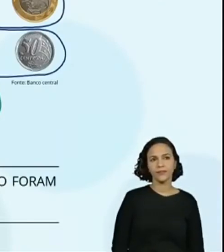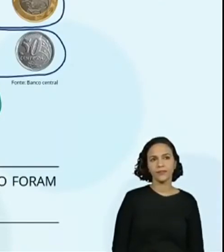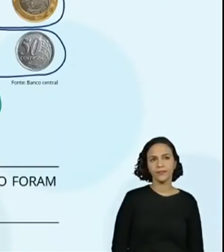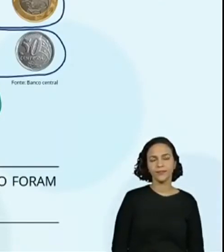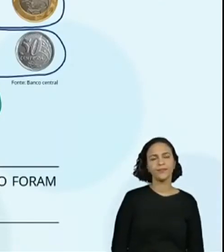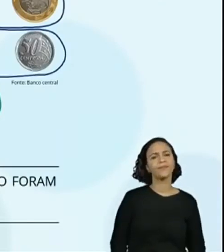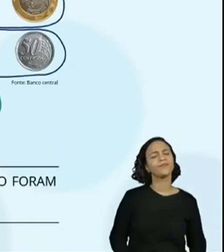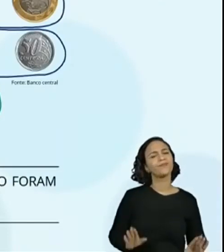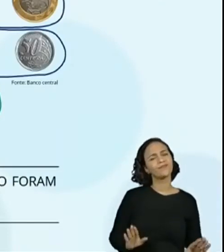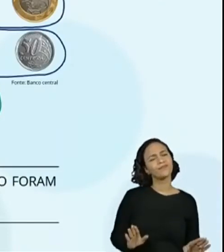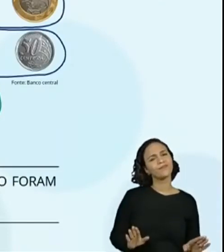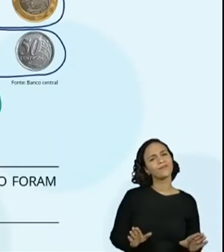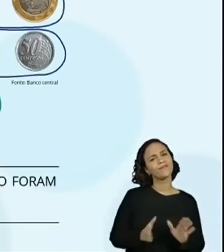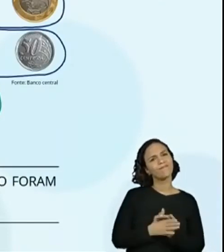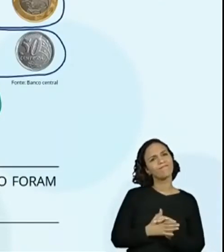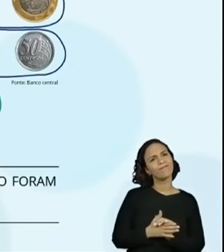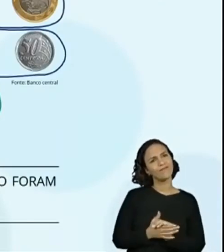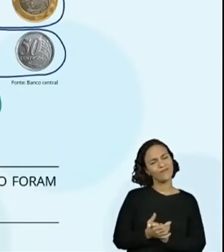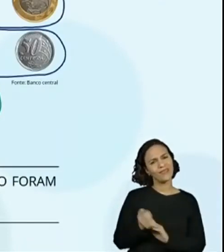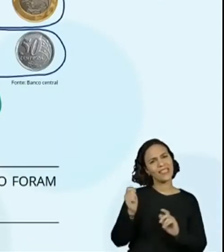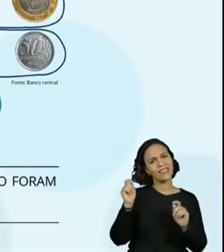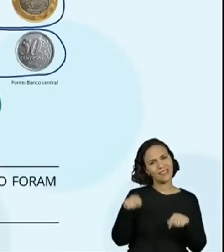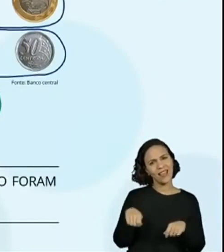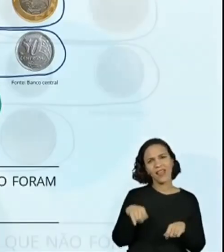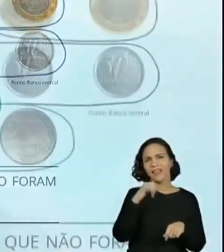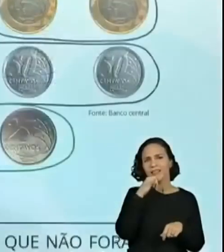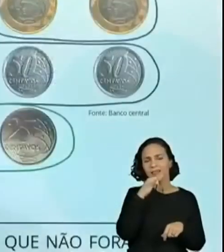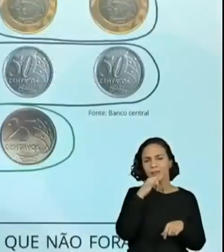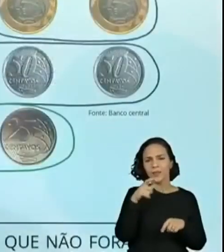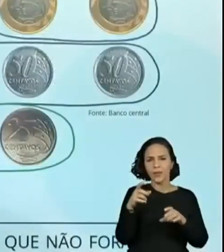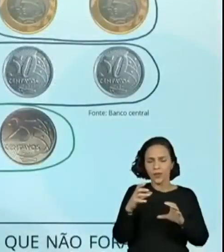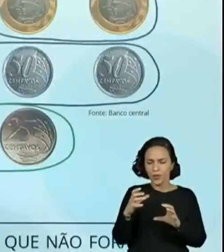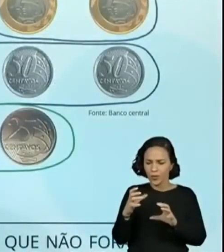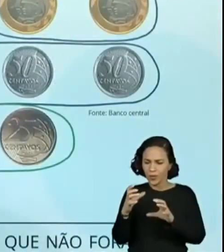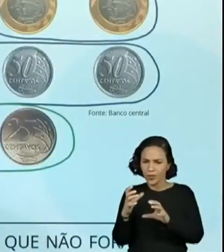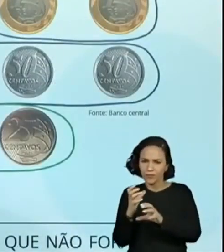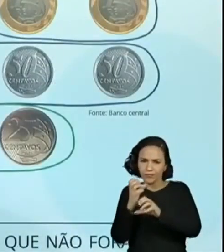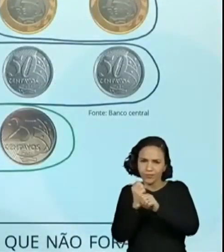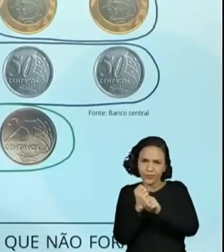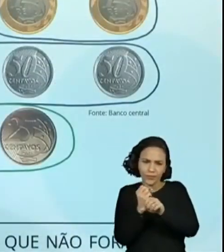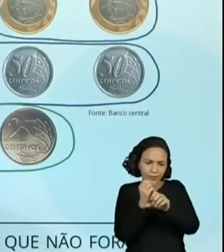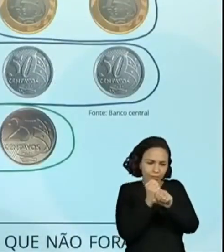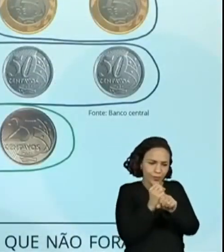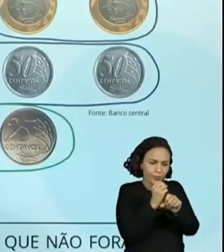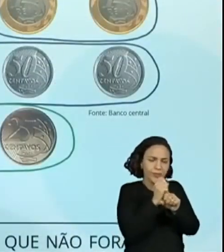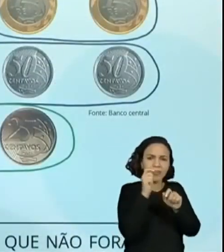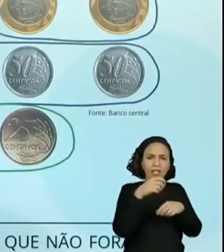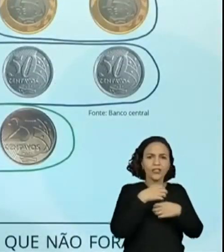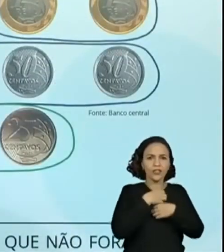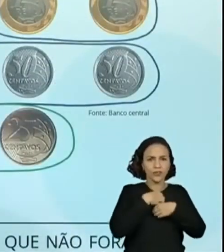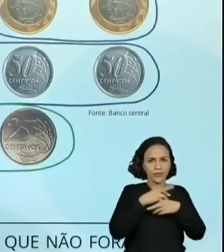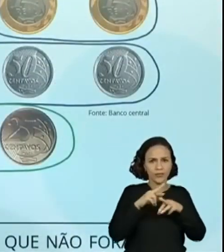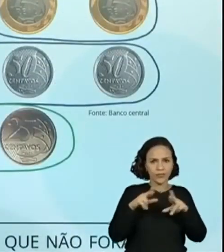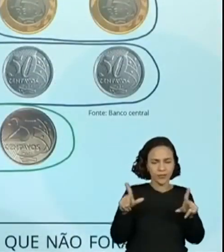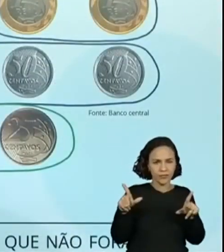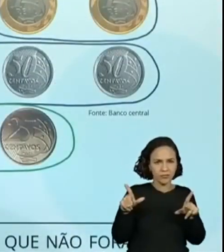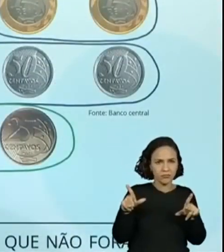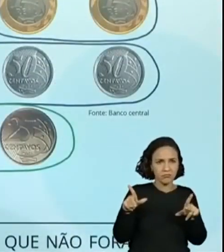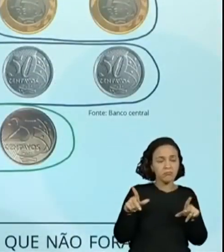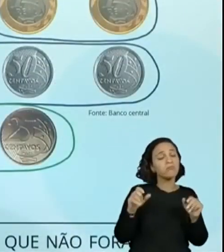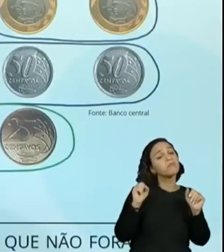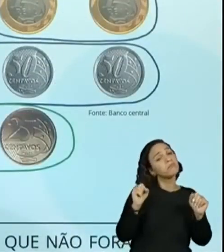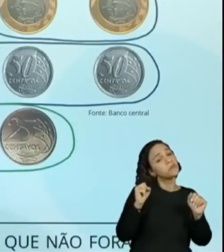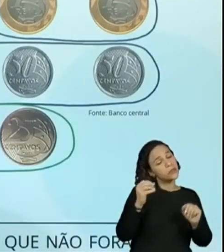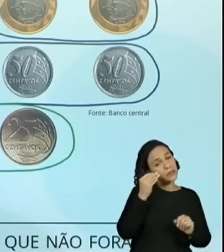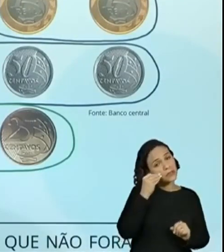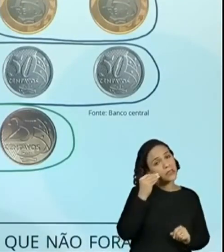Será que dava para a gente fazer diferente esse agrupamento para eu viver? Ah, daria sim, Prô. Vamos tentar fazer diferente? Nós poderíamos,